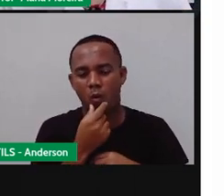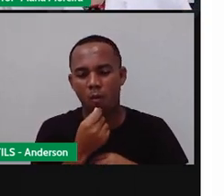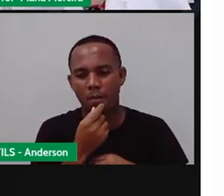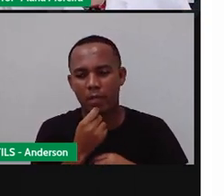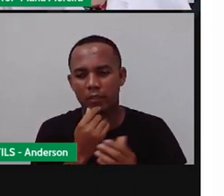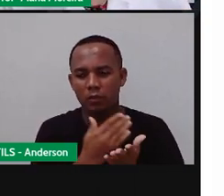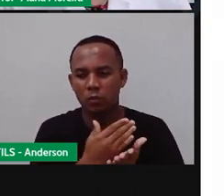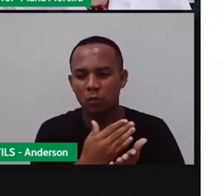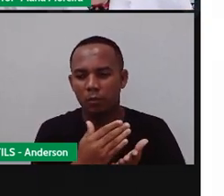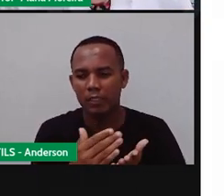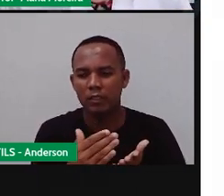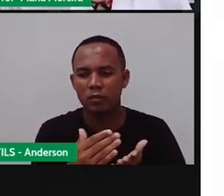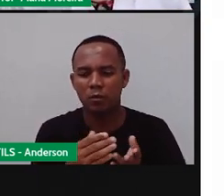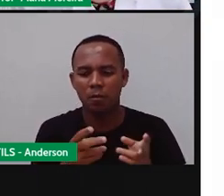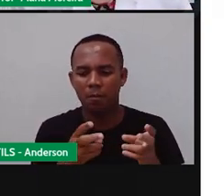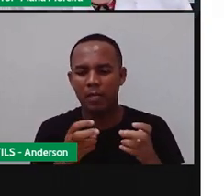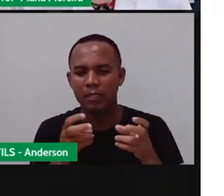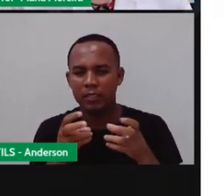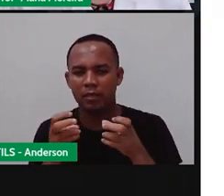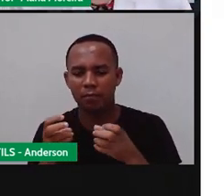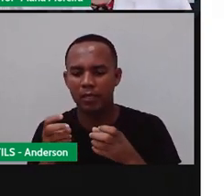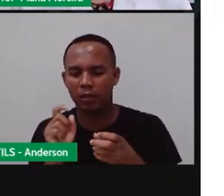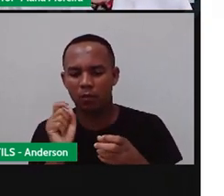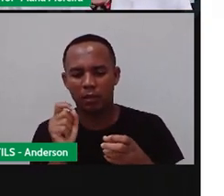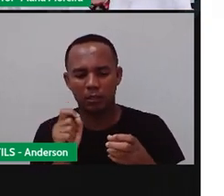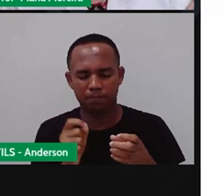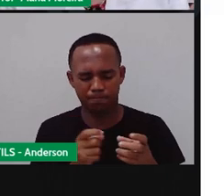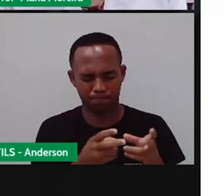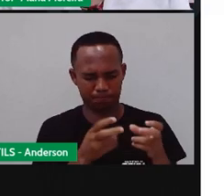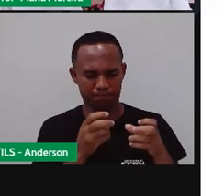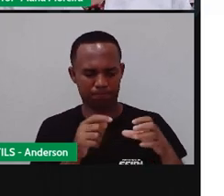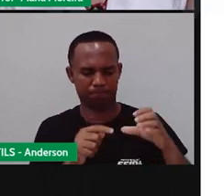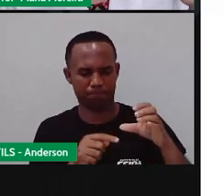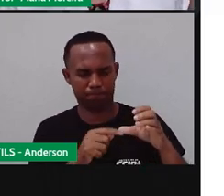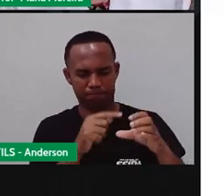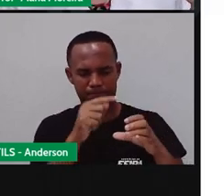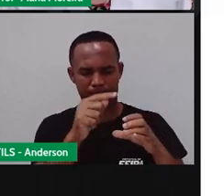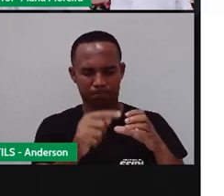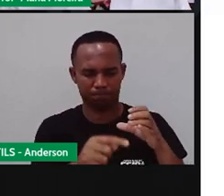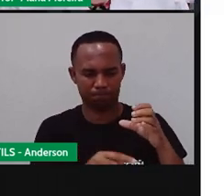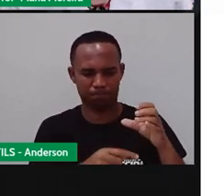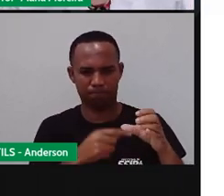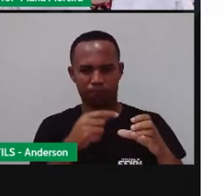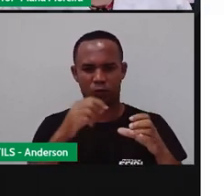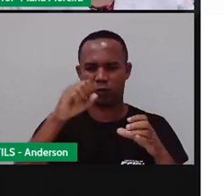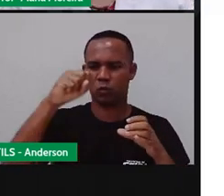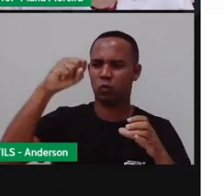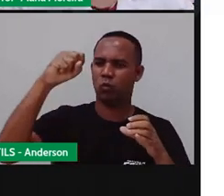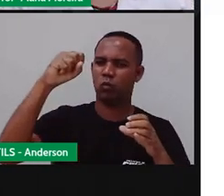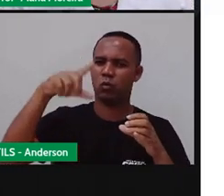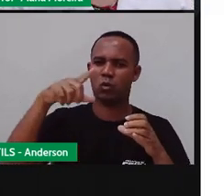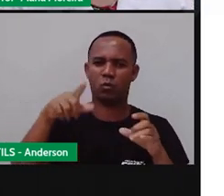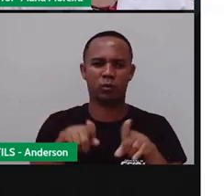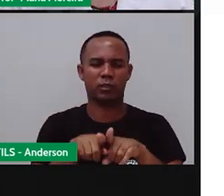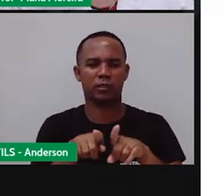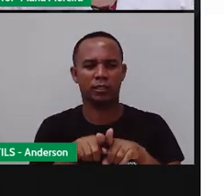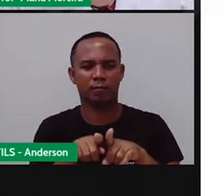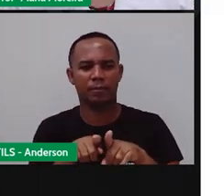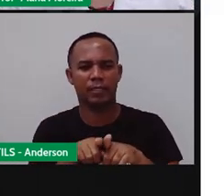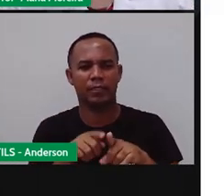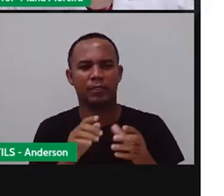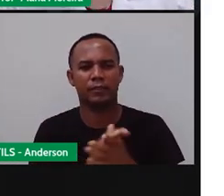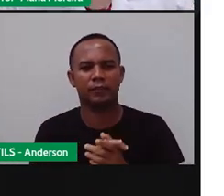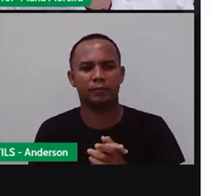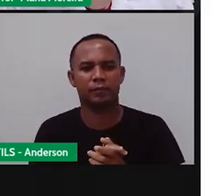Começaram a medir o tempo observando o movimento dos astros. E a sabe que o Sol, ele é o quê? Um astro. A Lua também. Não é isso?